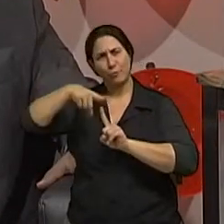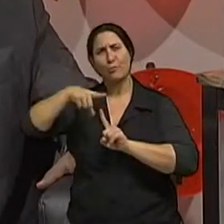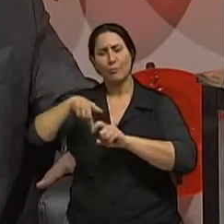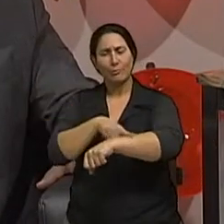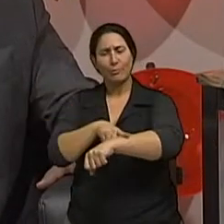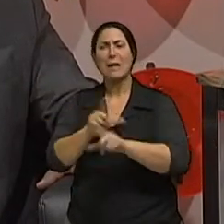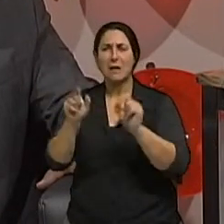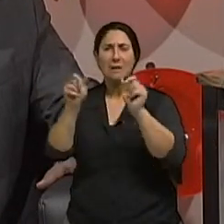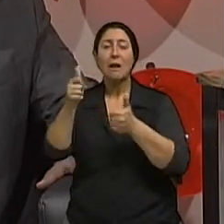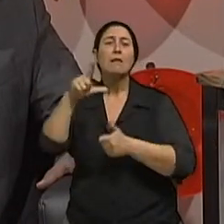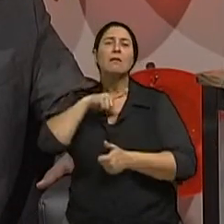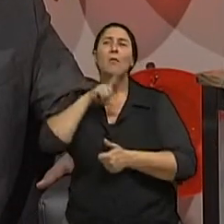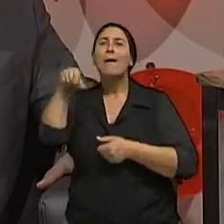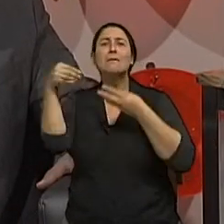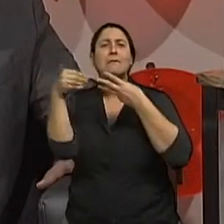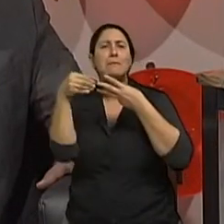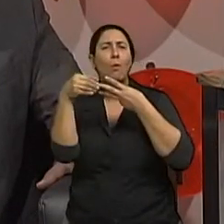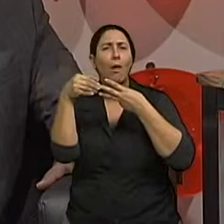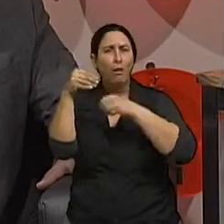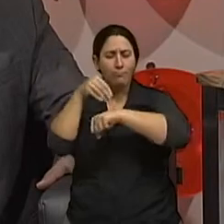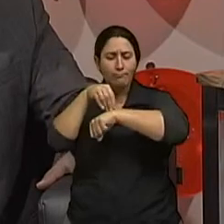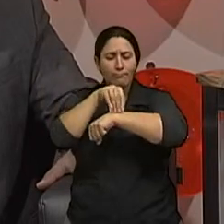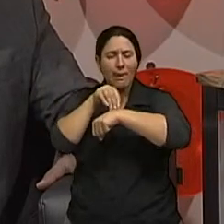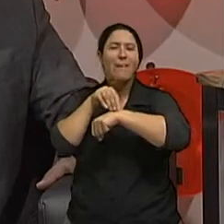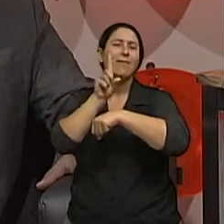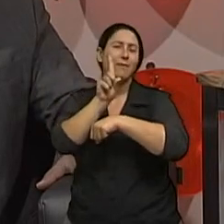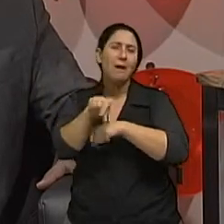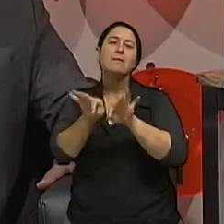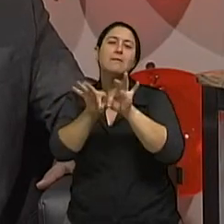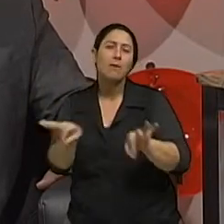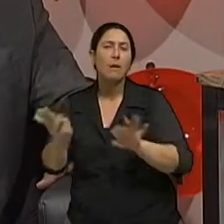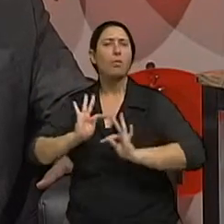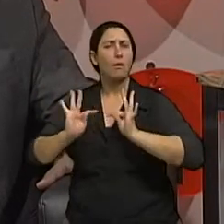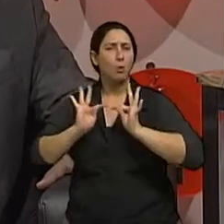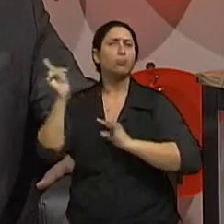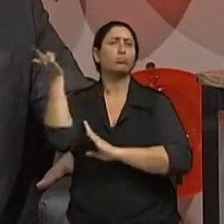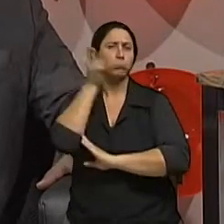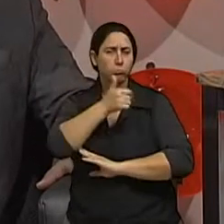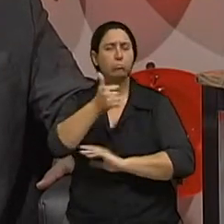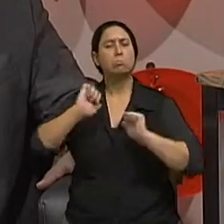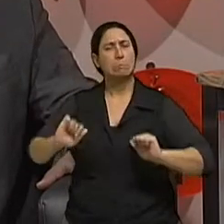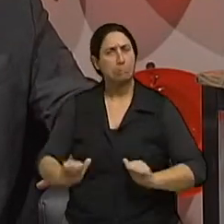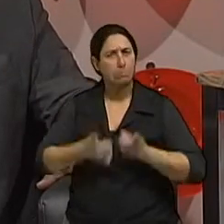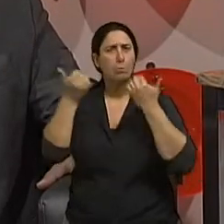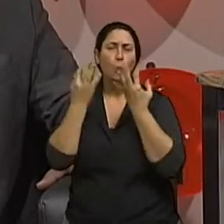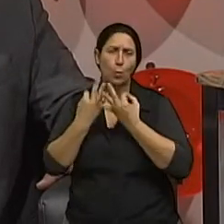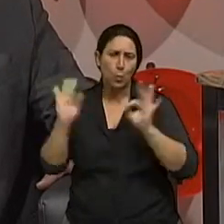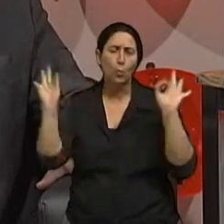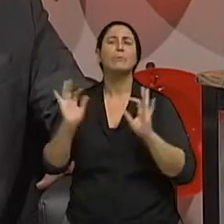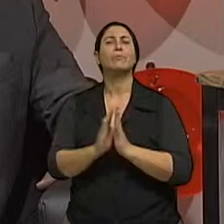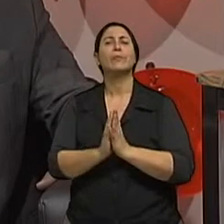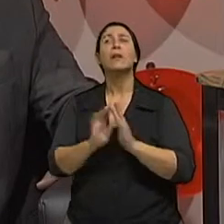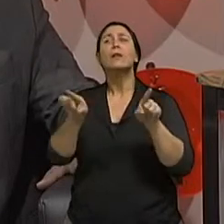e mais simples em termos de apresentação e tratamento. Existe carcinoma epidermoide, que é um outro tipo também bastante